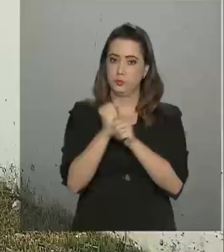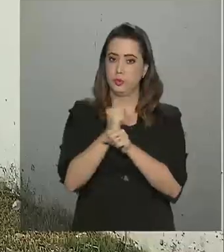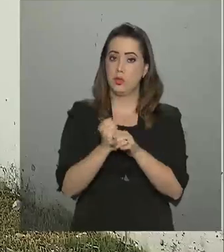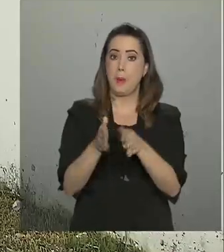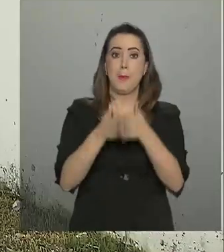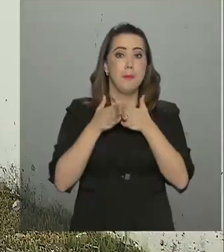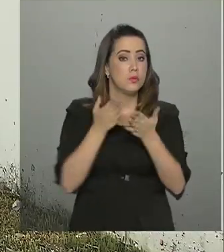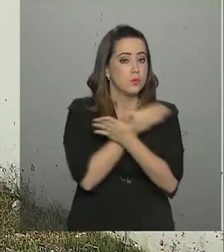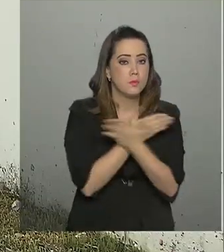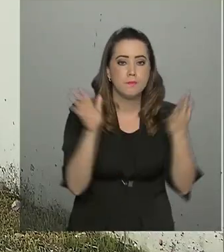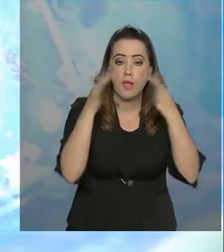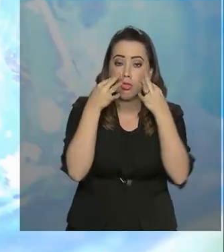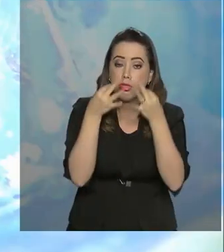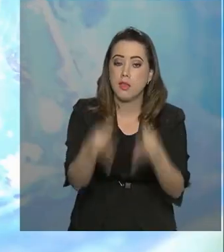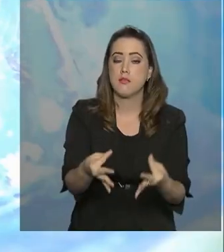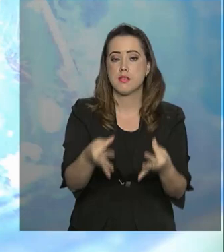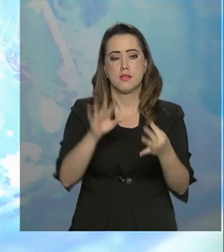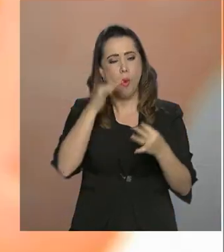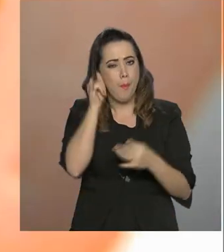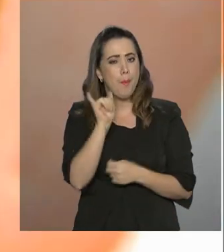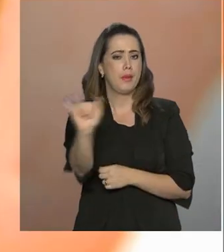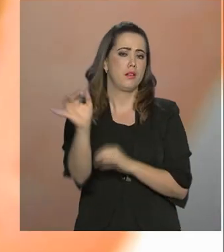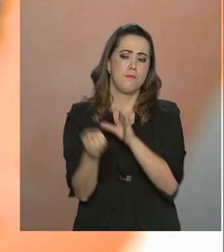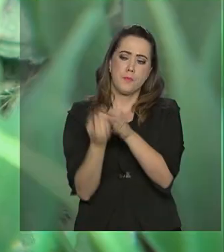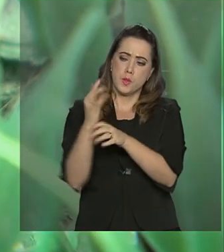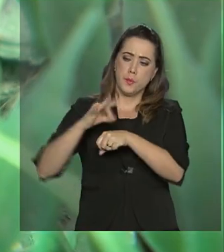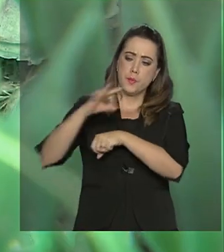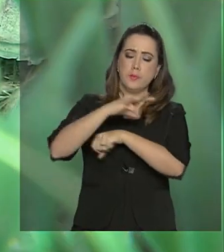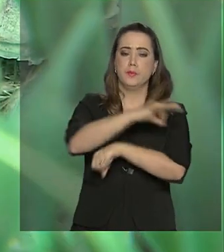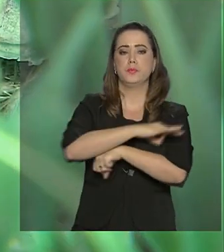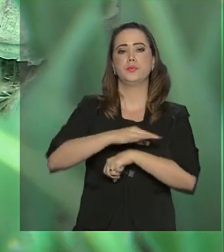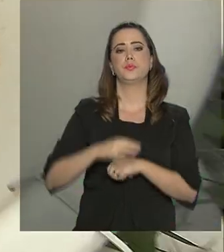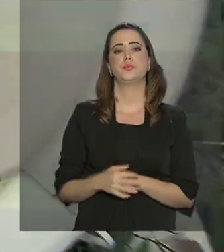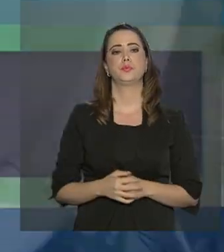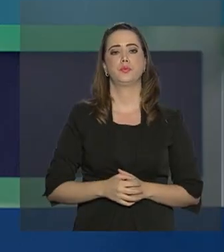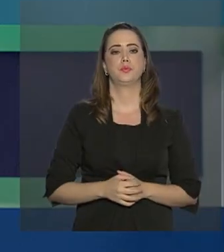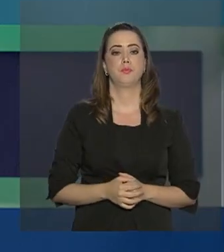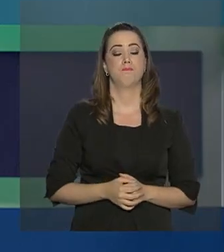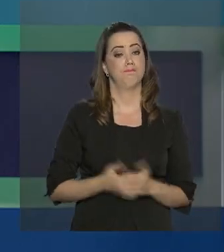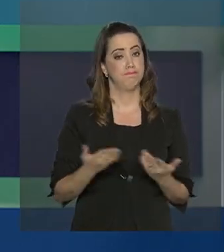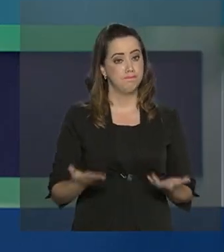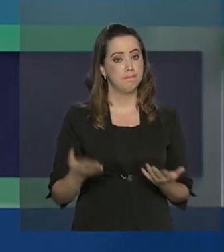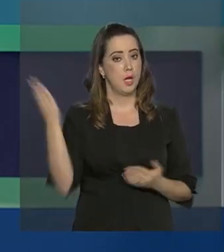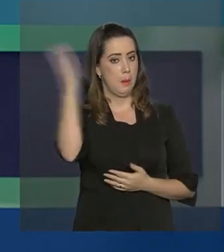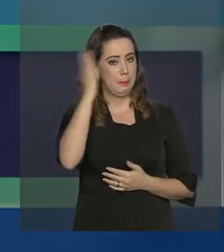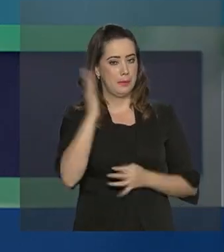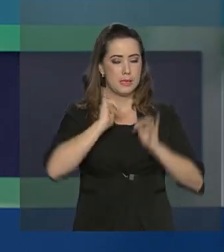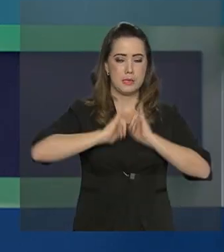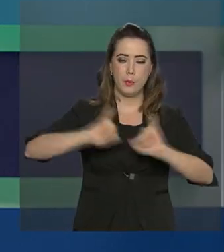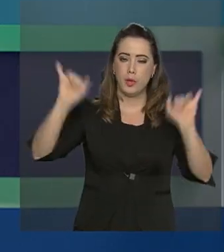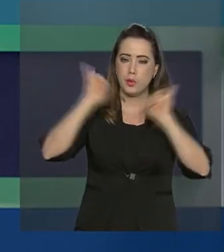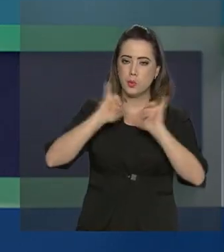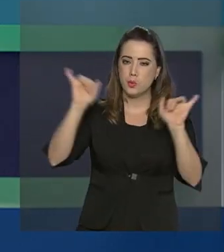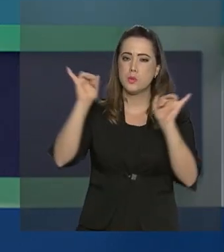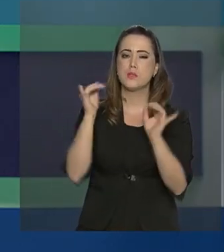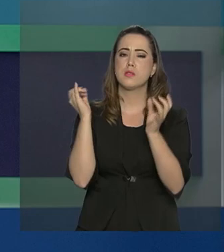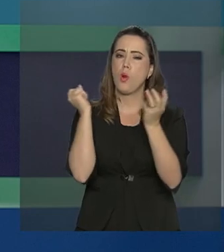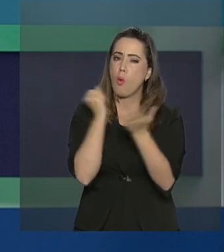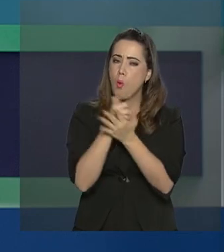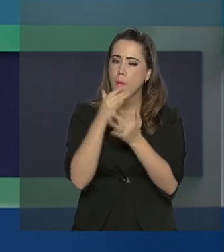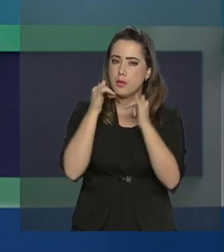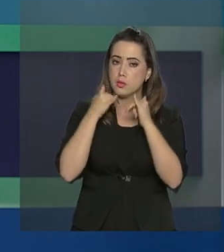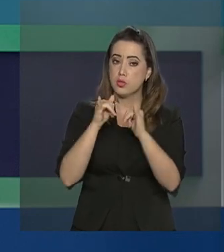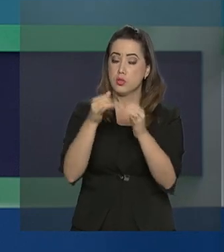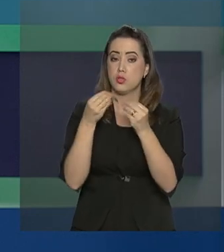O apelo é para redobrar a atenção no combate ao mosquito Aedes aegypti. Brasil anuncia leilão de energia para